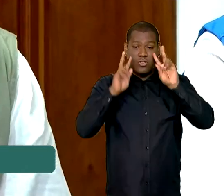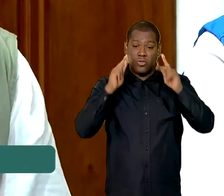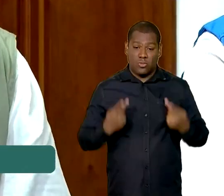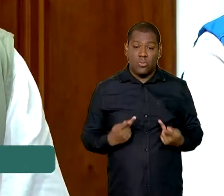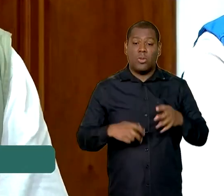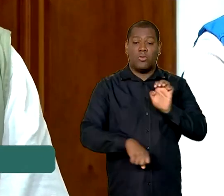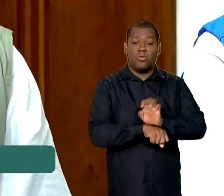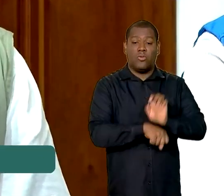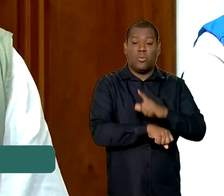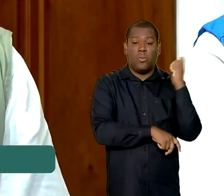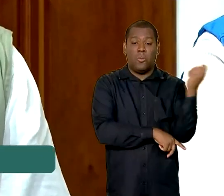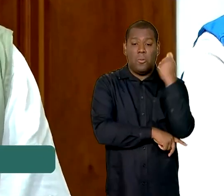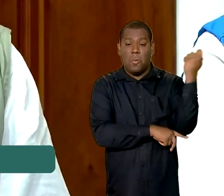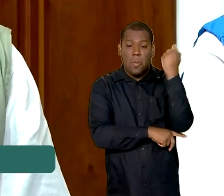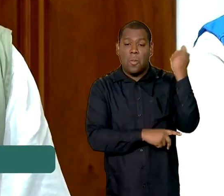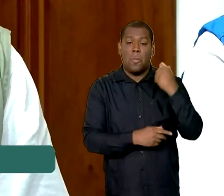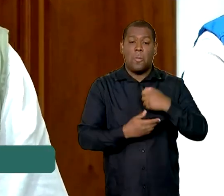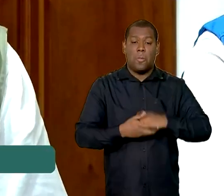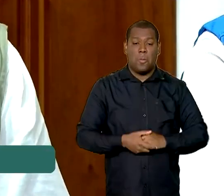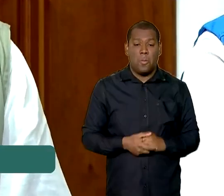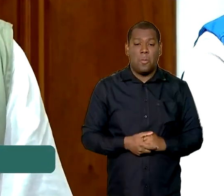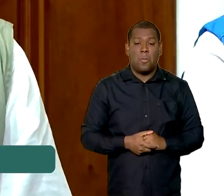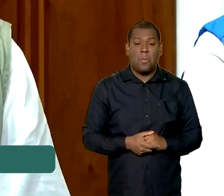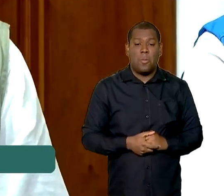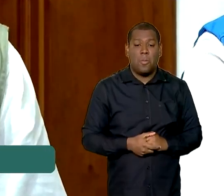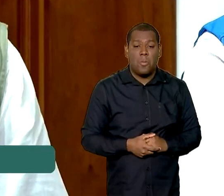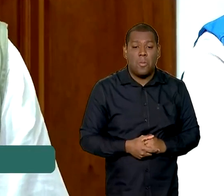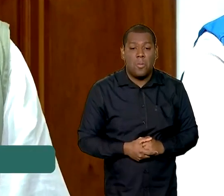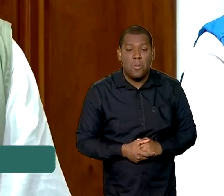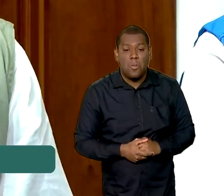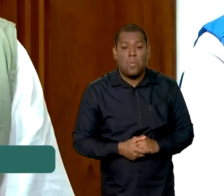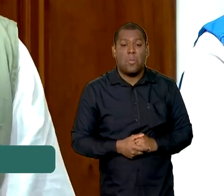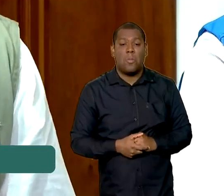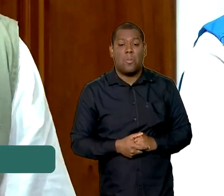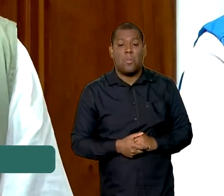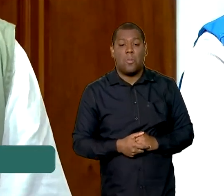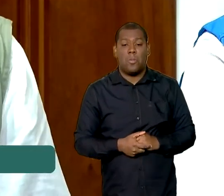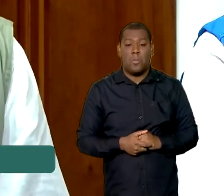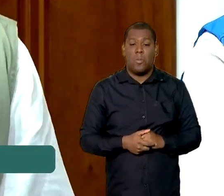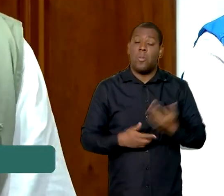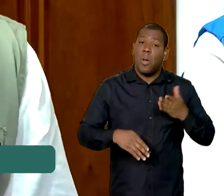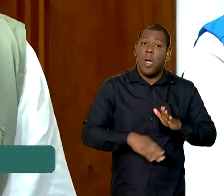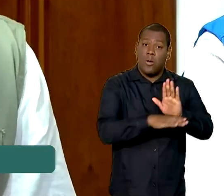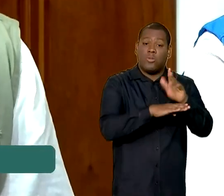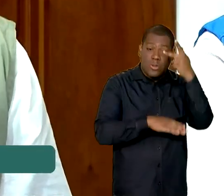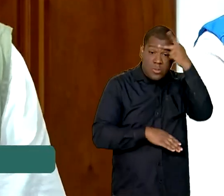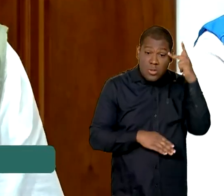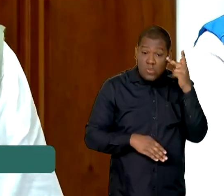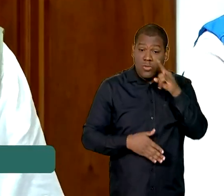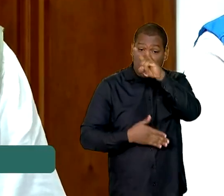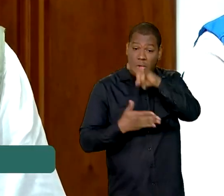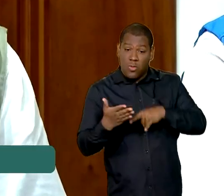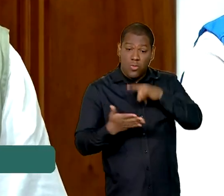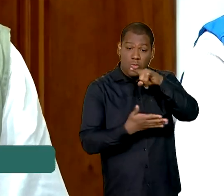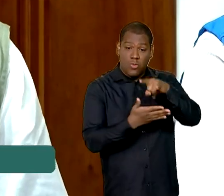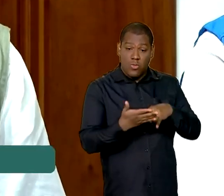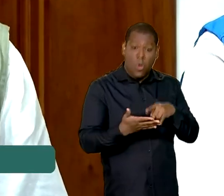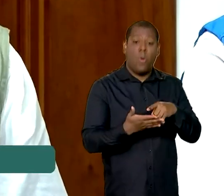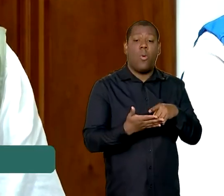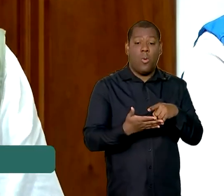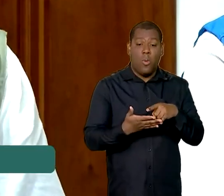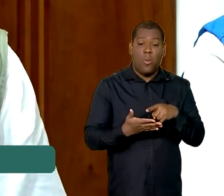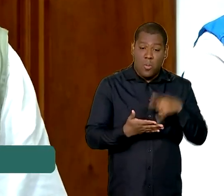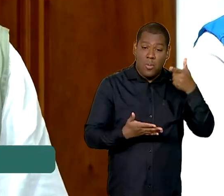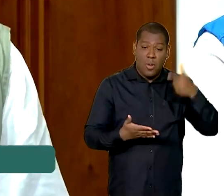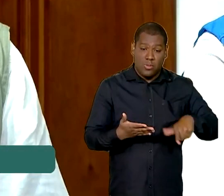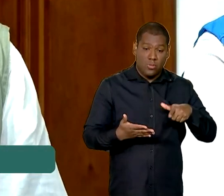na hora de devolver às pessoas a possibilidade de ter o mínimo de documentos para que elas possam acessar os seus